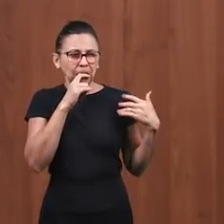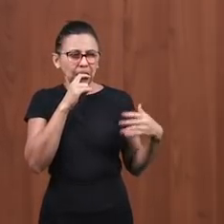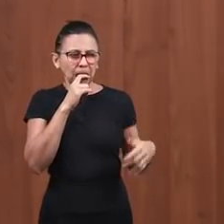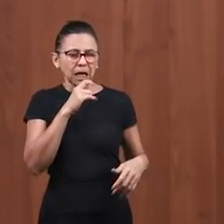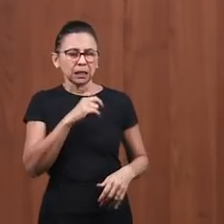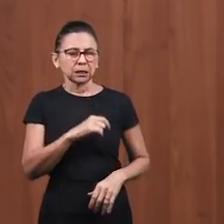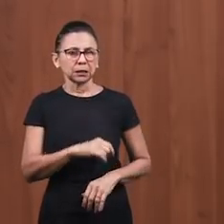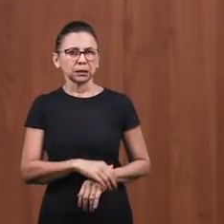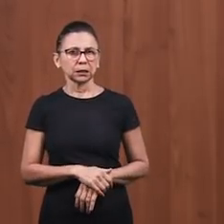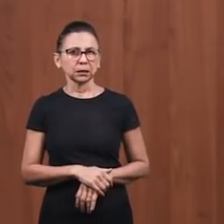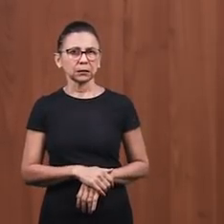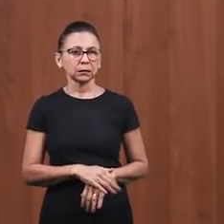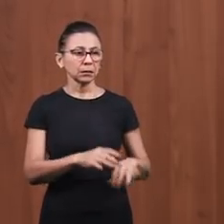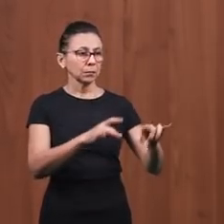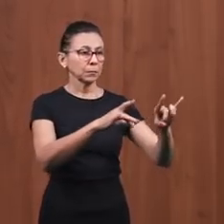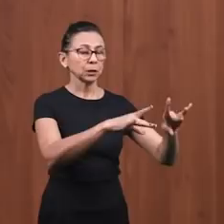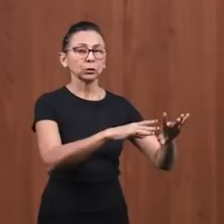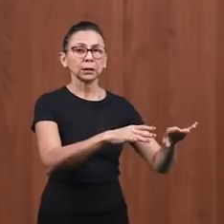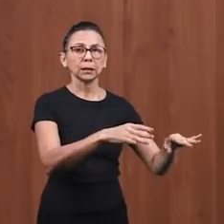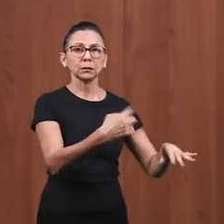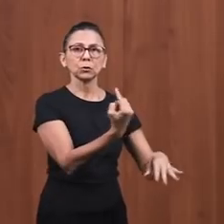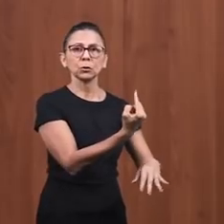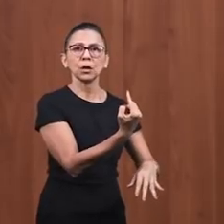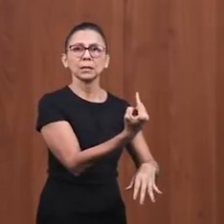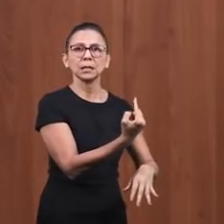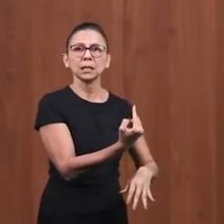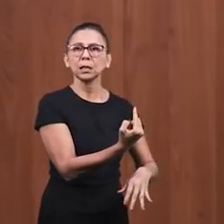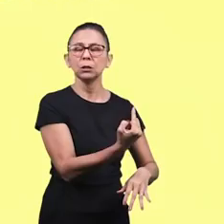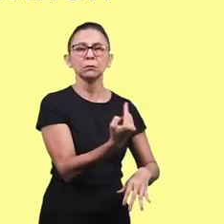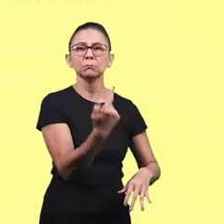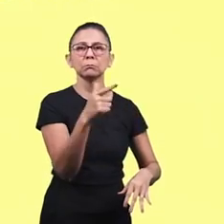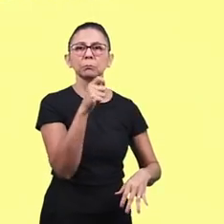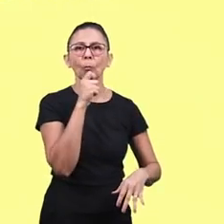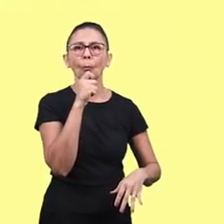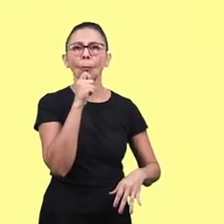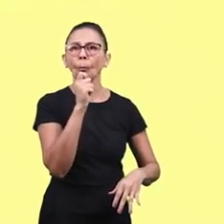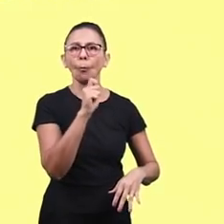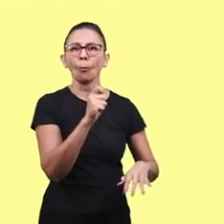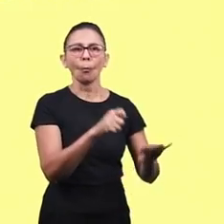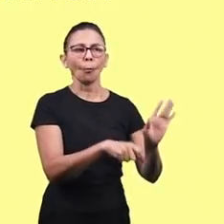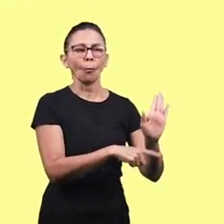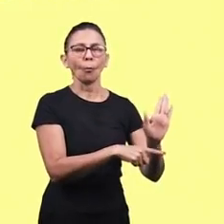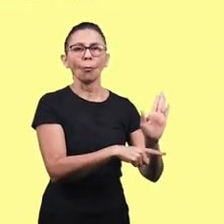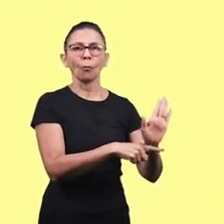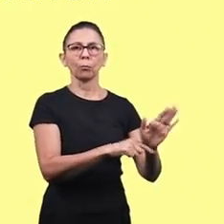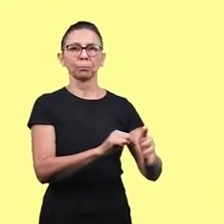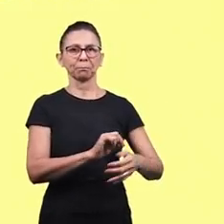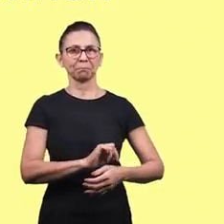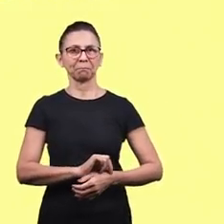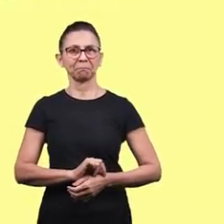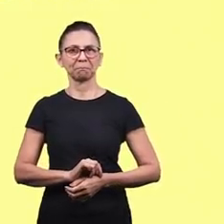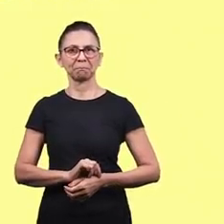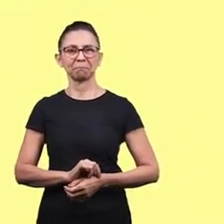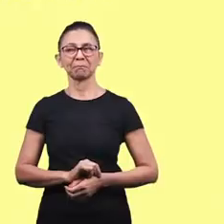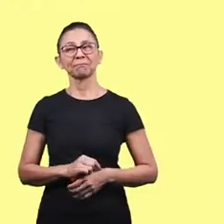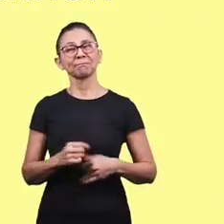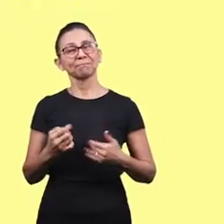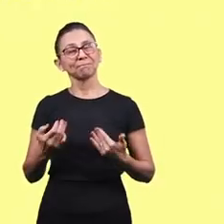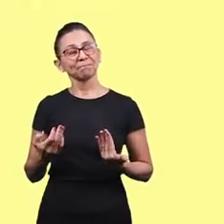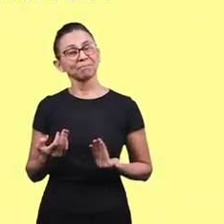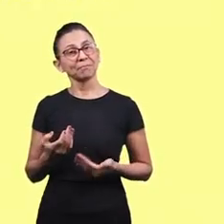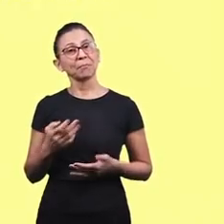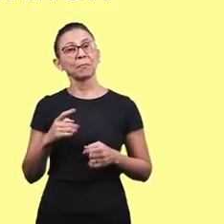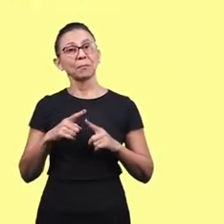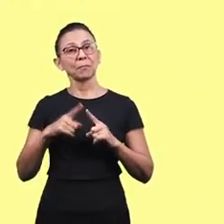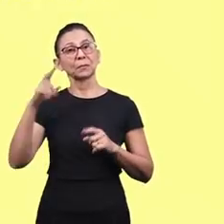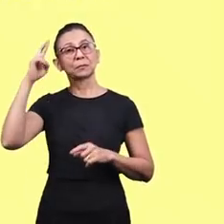abandono. Aquele homem ficou sozinho, largado no chão, ferido, não tinha quem socorresse ele. Mas o Senhor tem uma